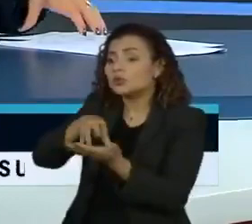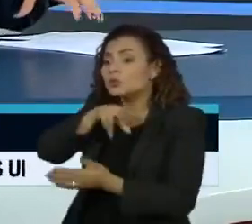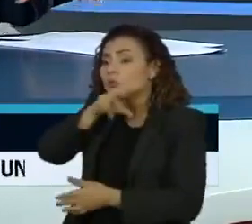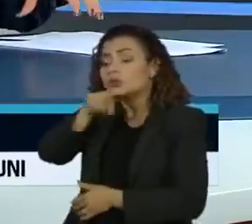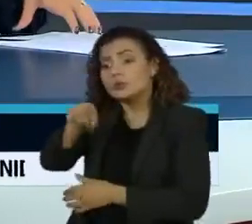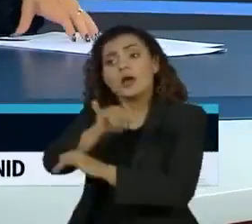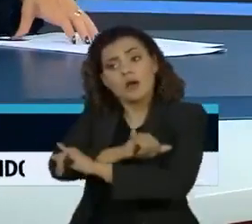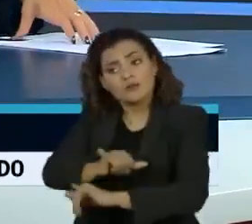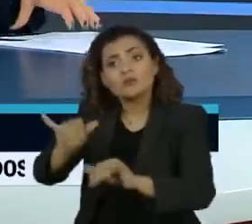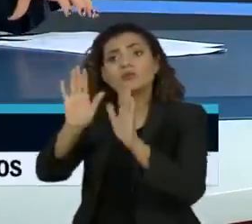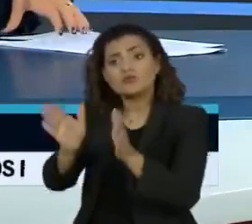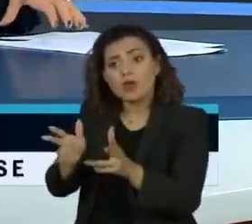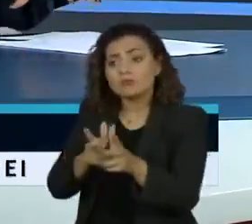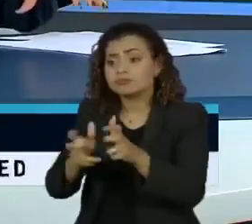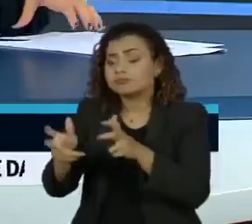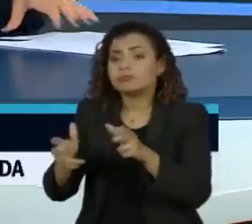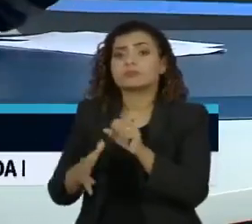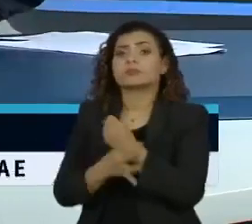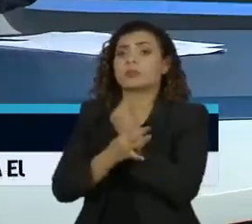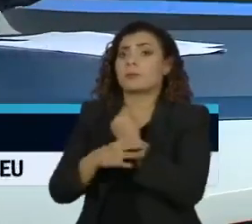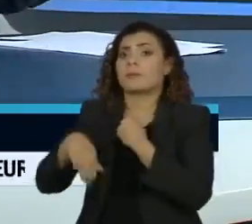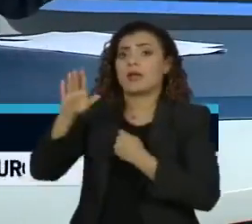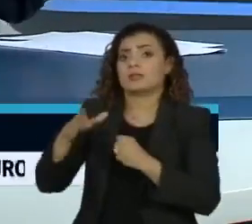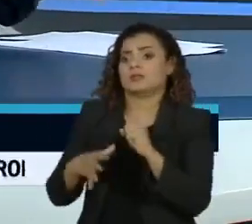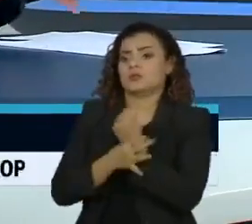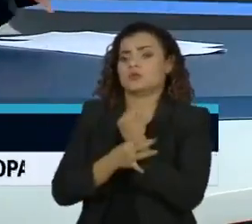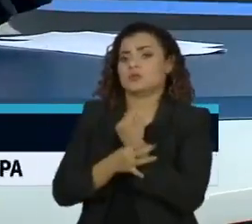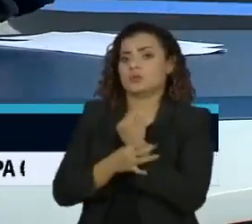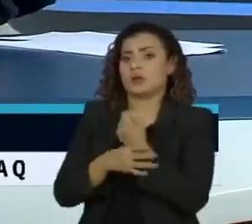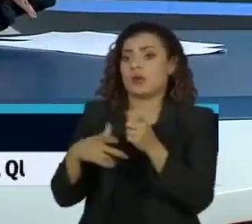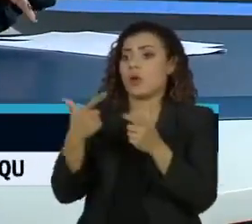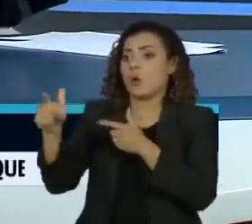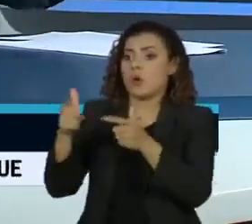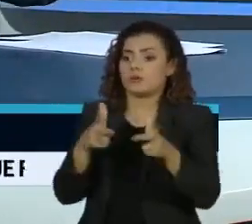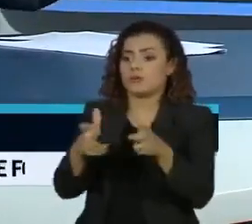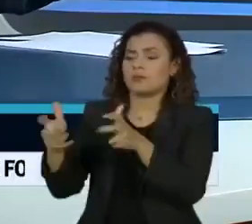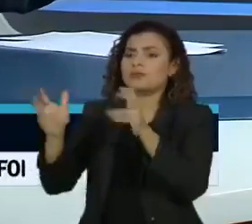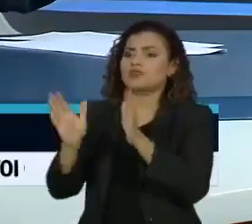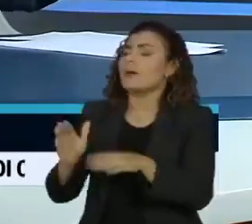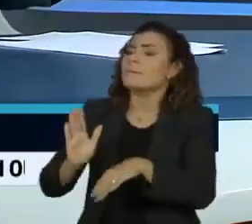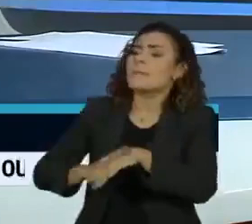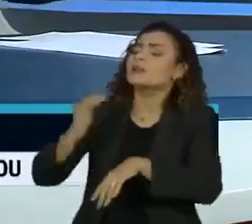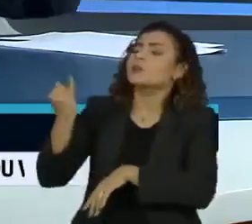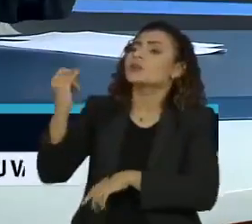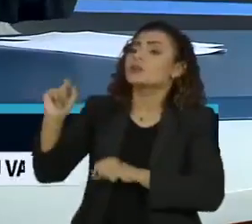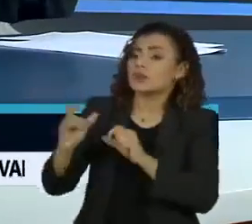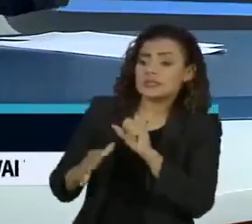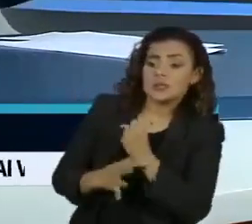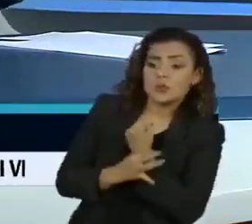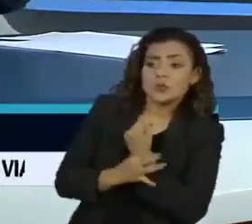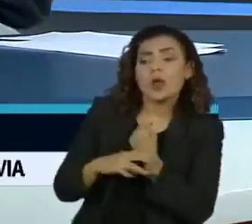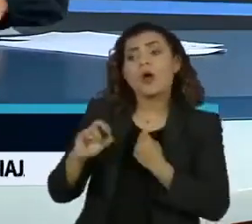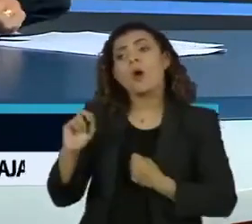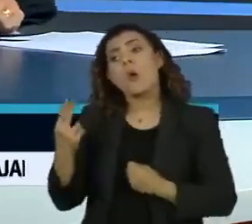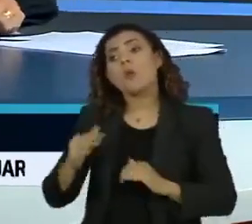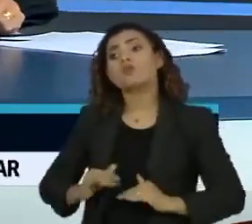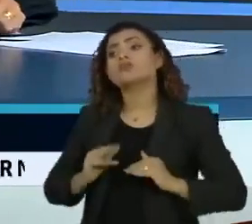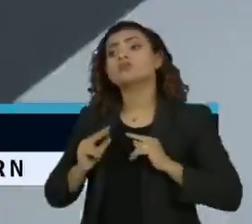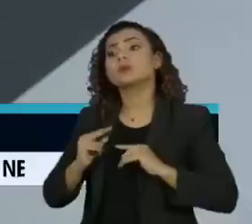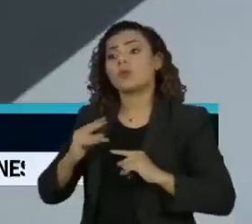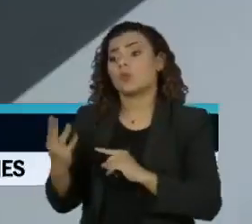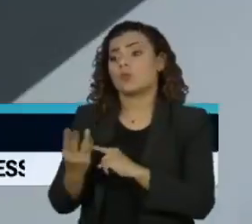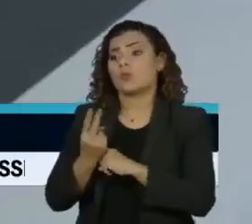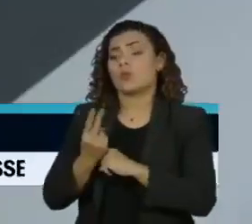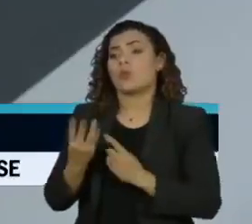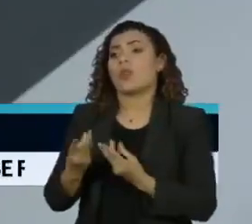garantiu que a vacina Coronavac é a mais segura de todas que estão sendo testadas. O que é mais importante, ser segura ou ser eficaz?